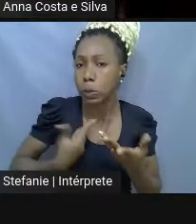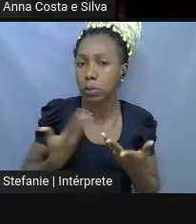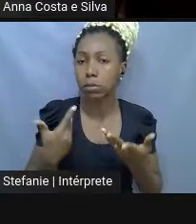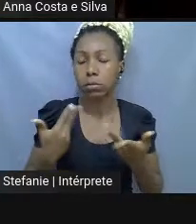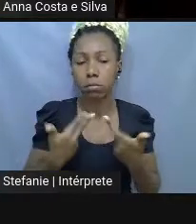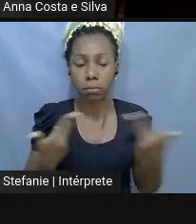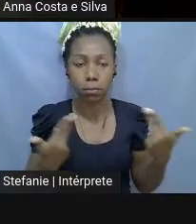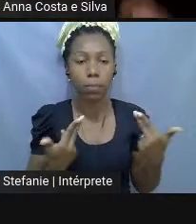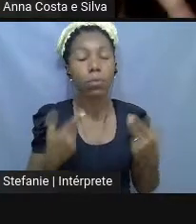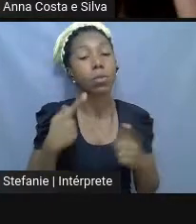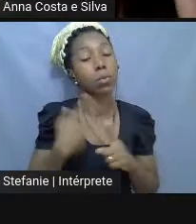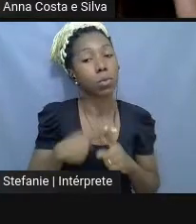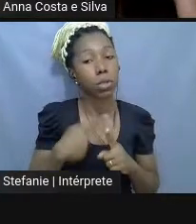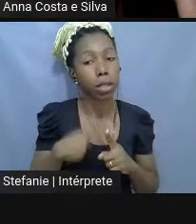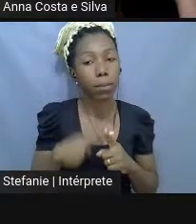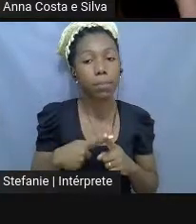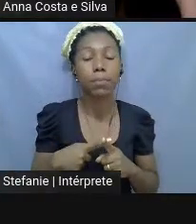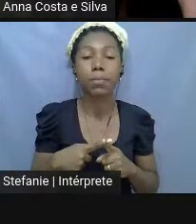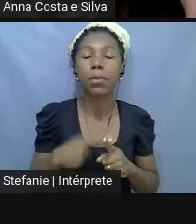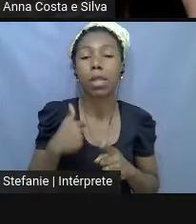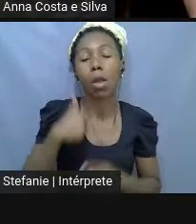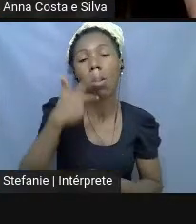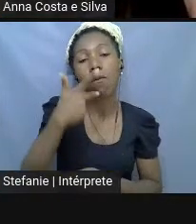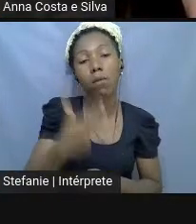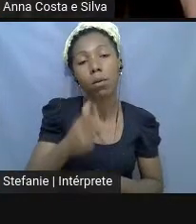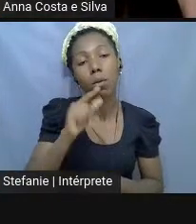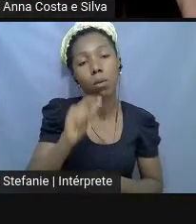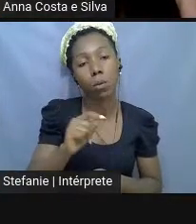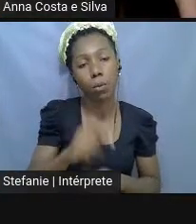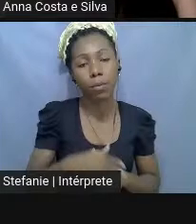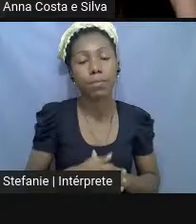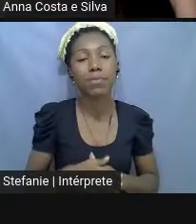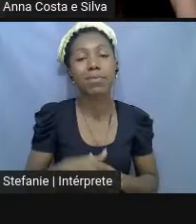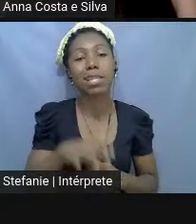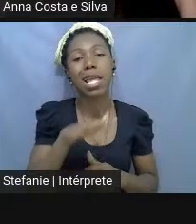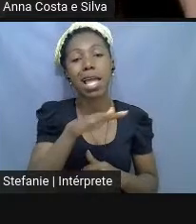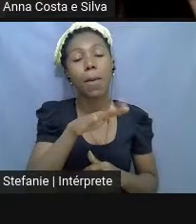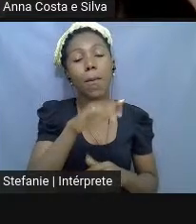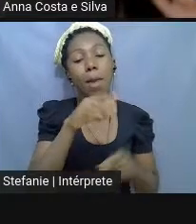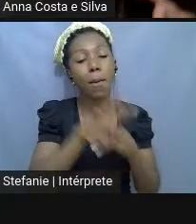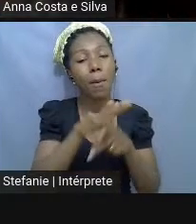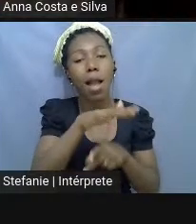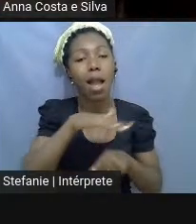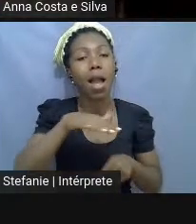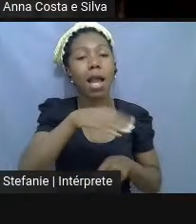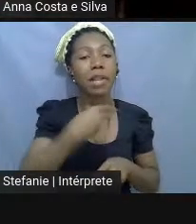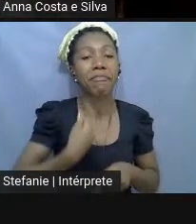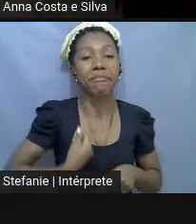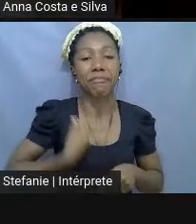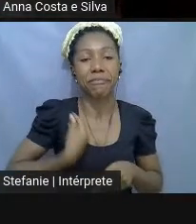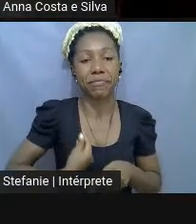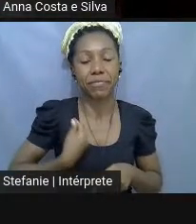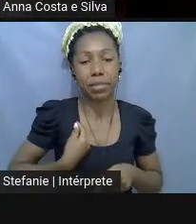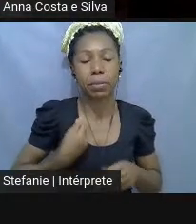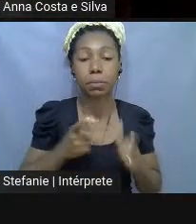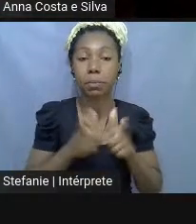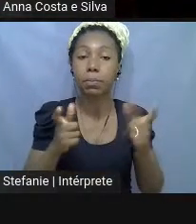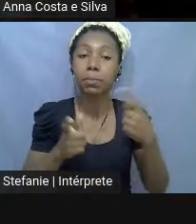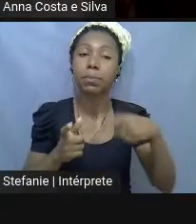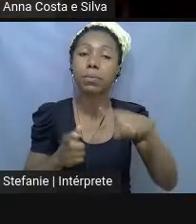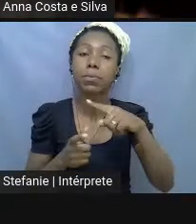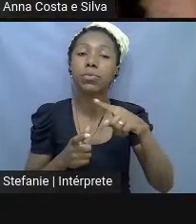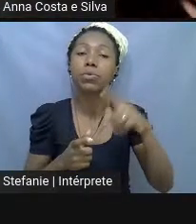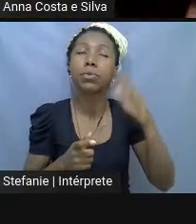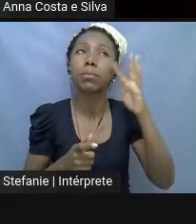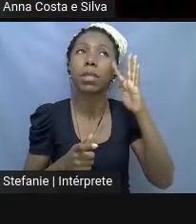E... Então, quando eu digo, né? É... coisa do campo da vida, muitas vezes a gente se pergunta, assim, Ah, como